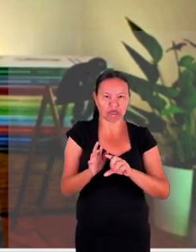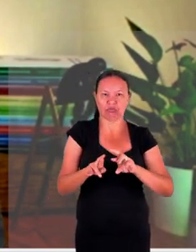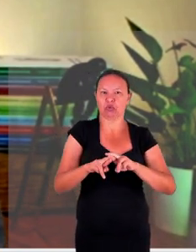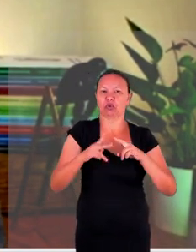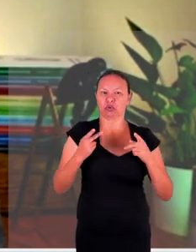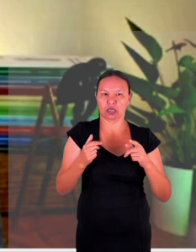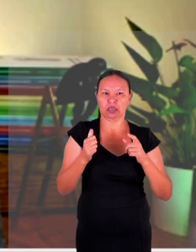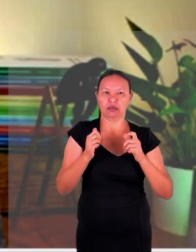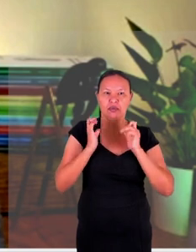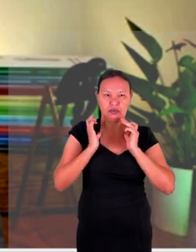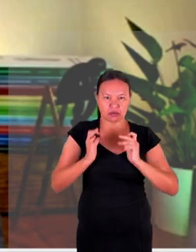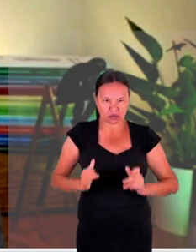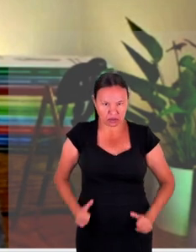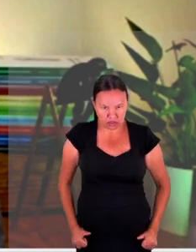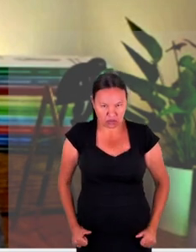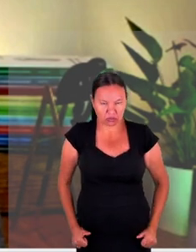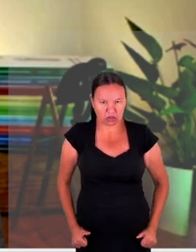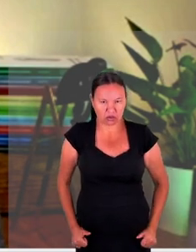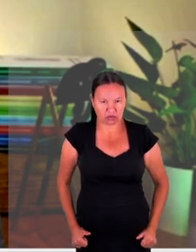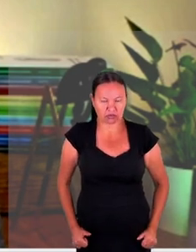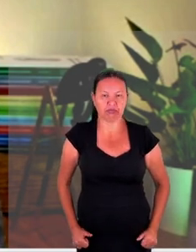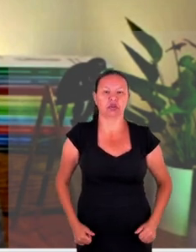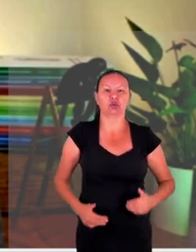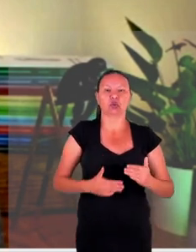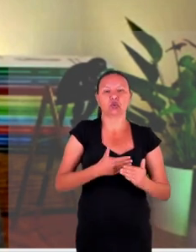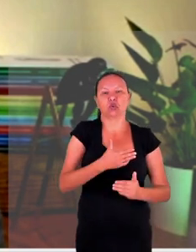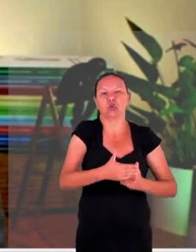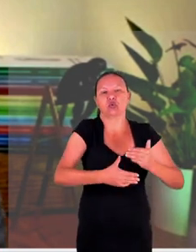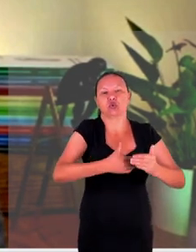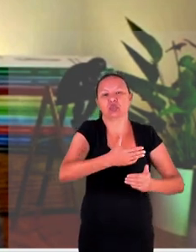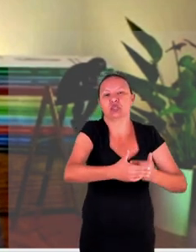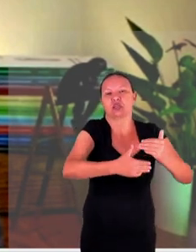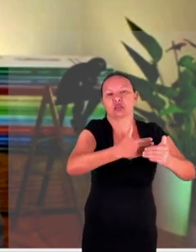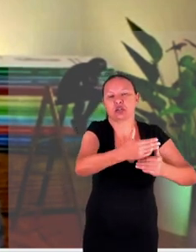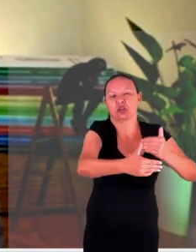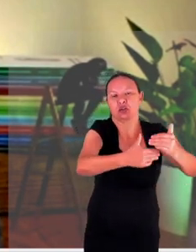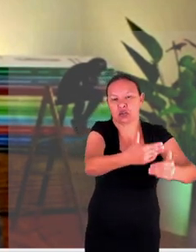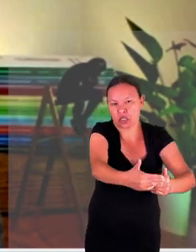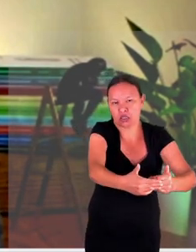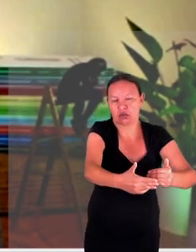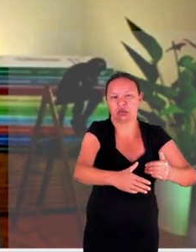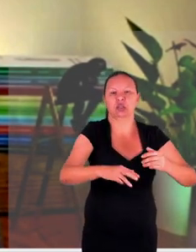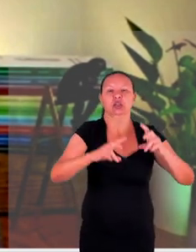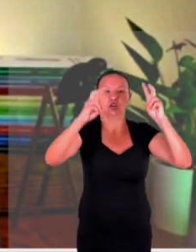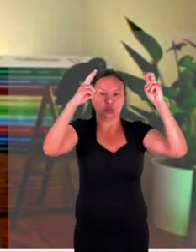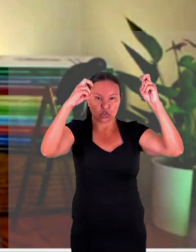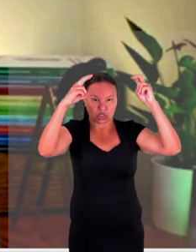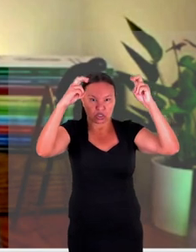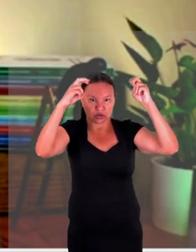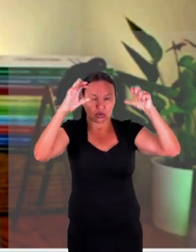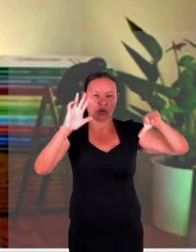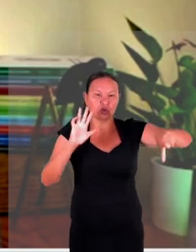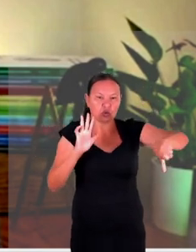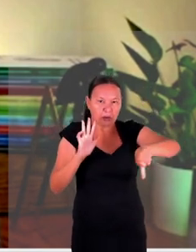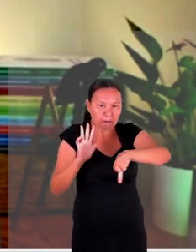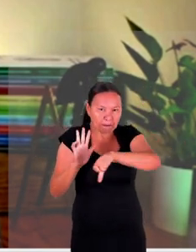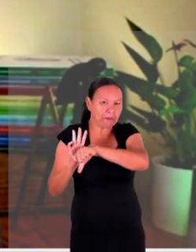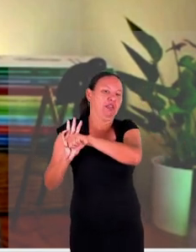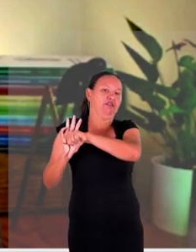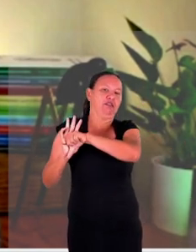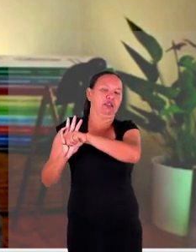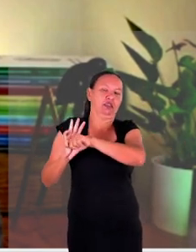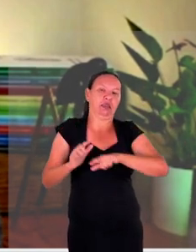humano entretanto constantemente a dualidade de critérios para defender os direitos ou